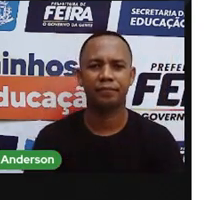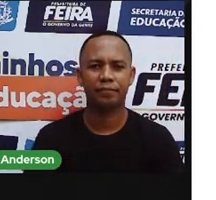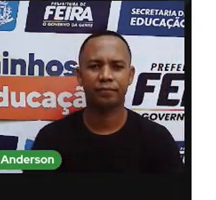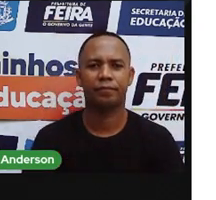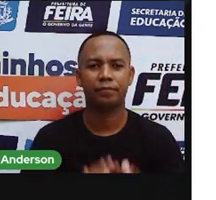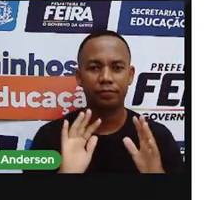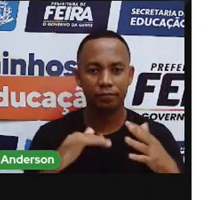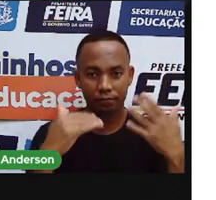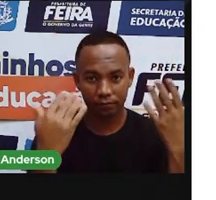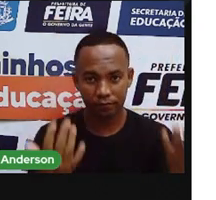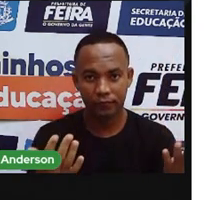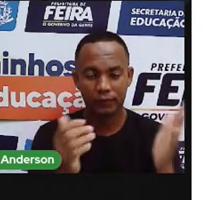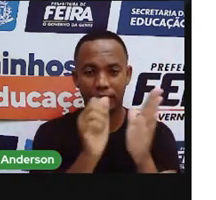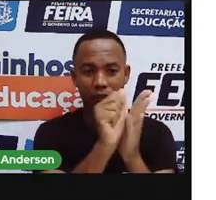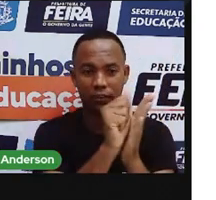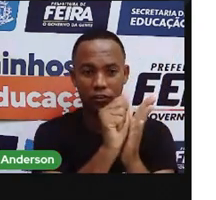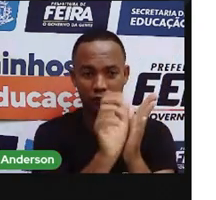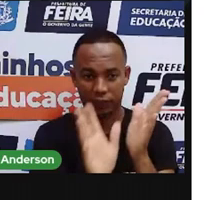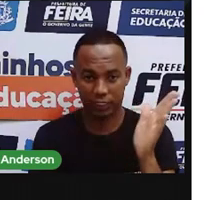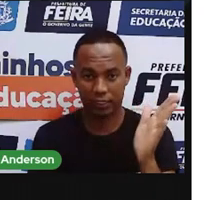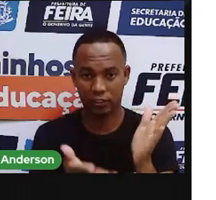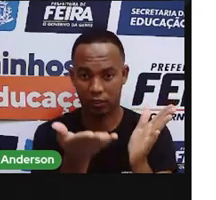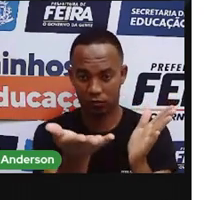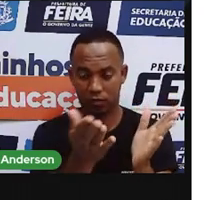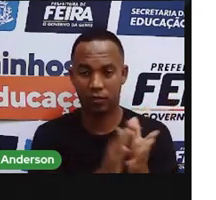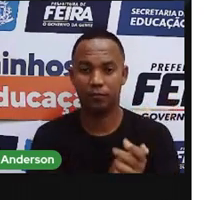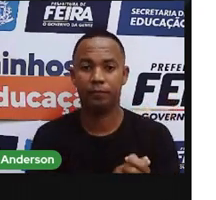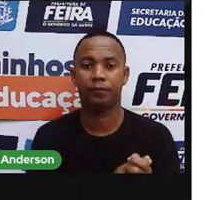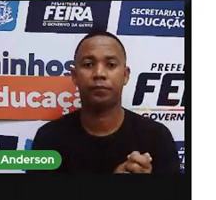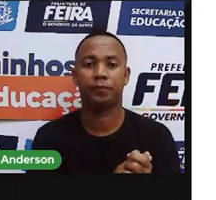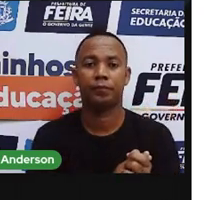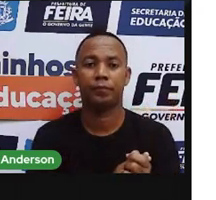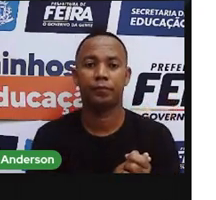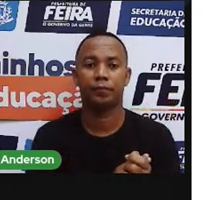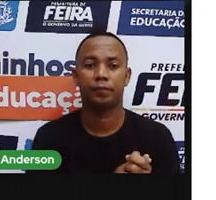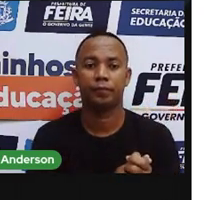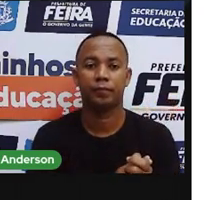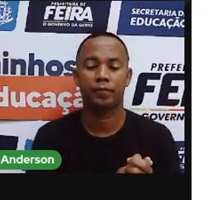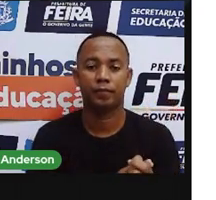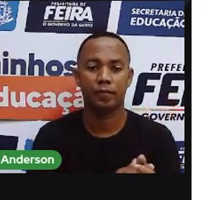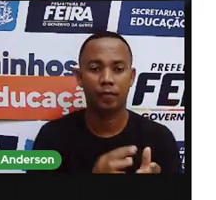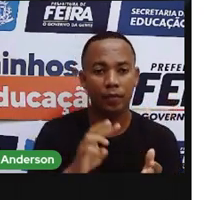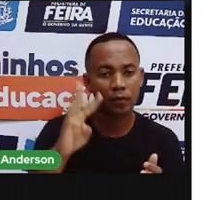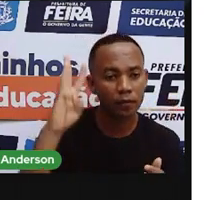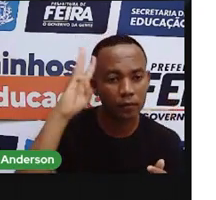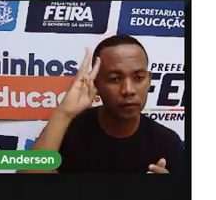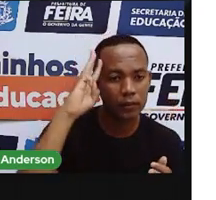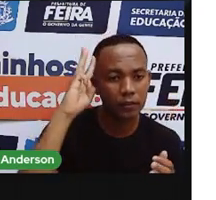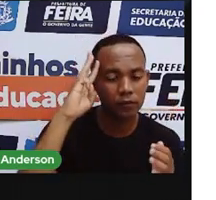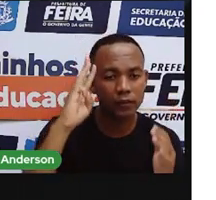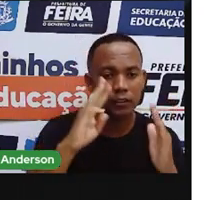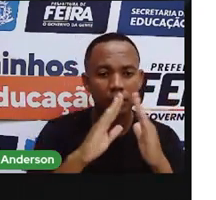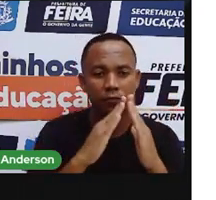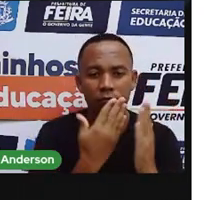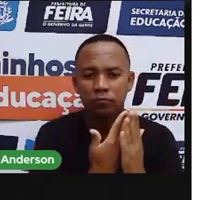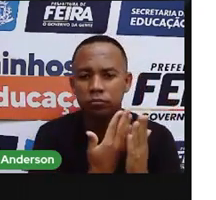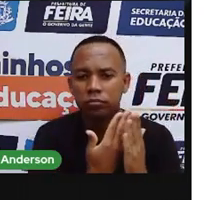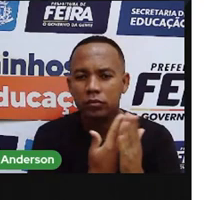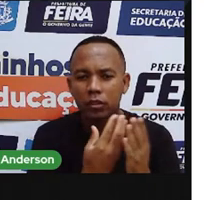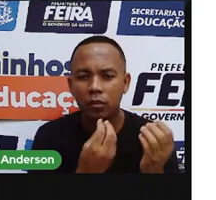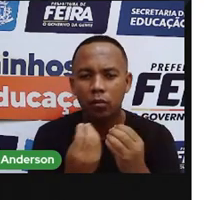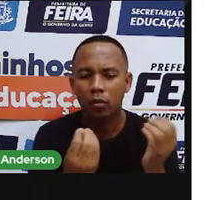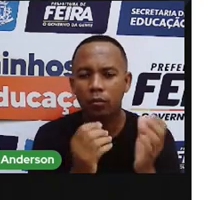Bom, vamos à nossa atividade, né? Atividade de terça-feira, né? E aí, você vai precisar da ajuda de um familiar.